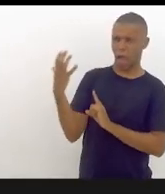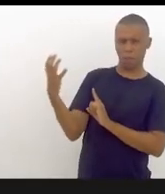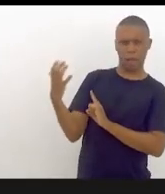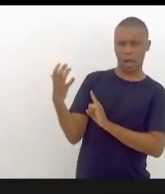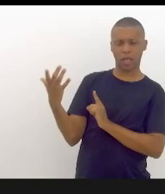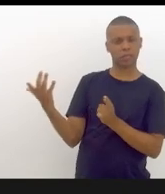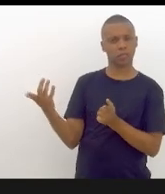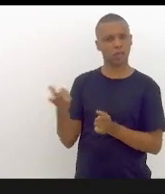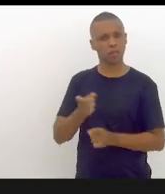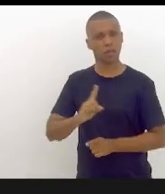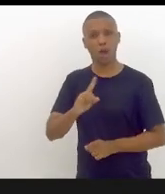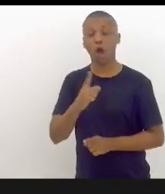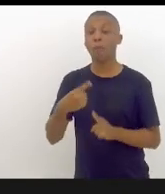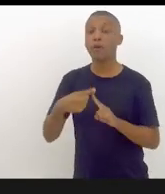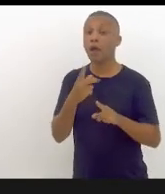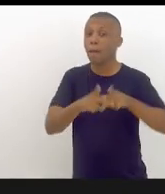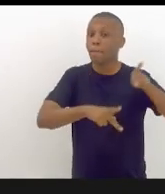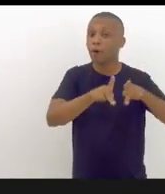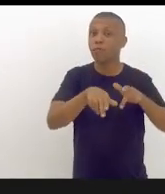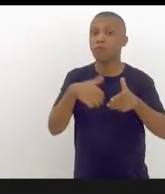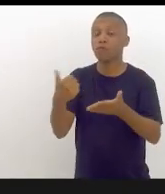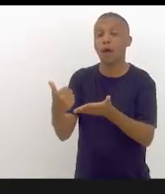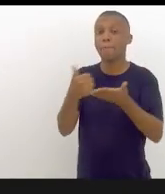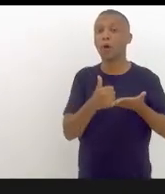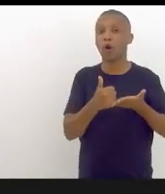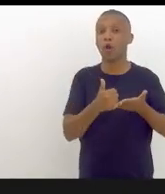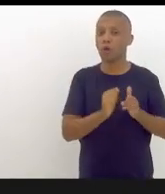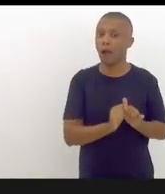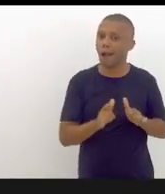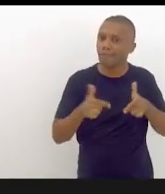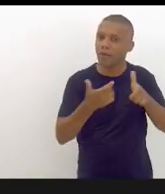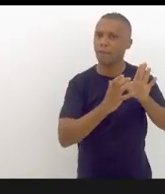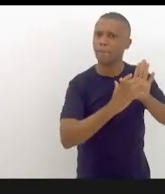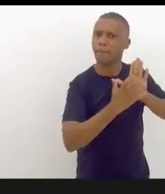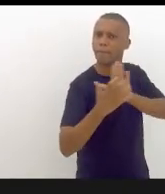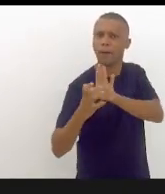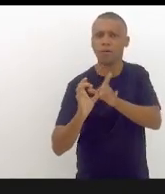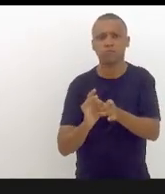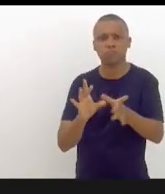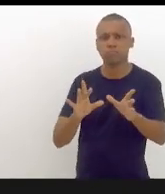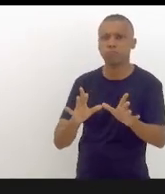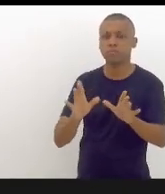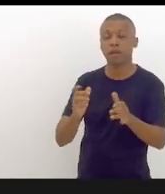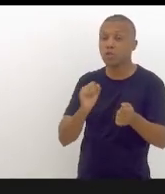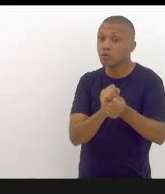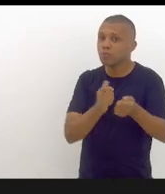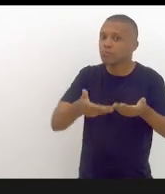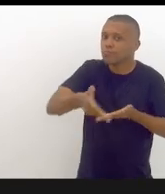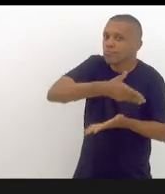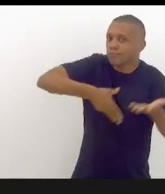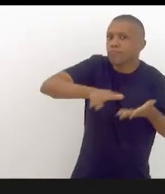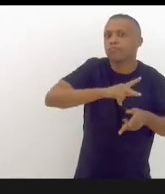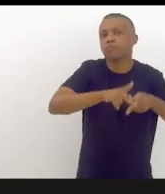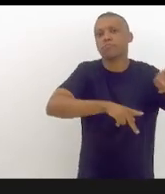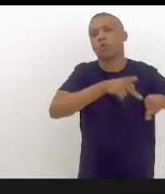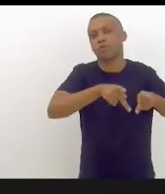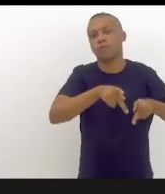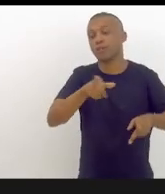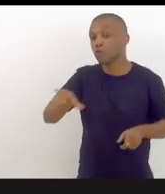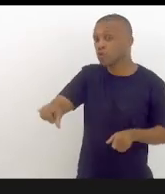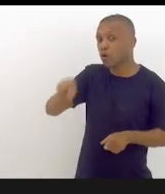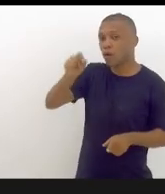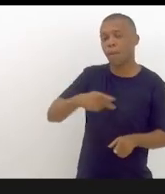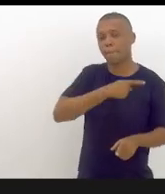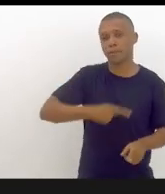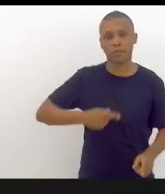gente está com o povo do nosso lado, a Frente Democrática está com o povo e reconduziu o presidente Lula da Silva. Então,